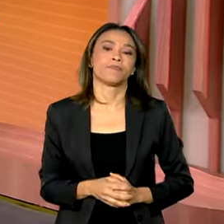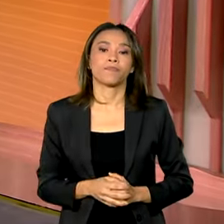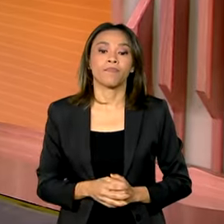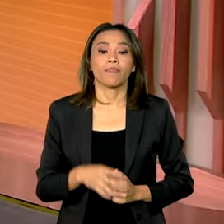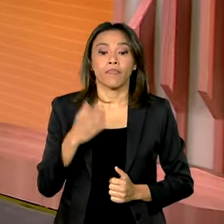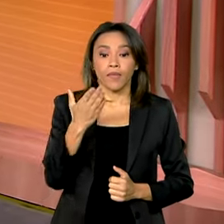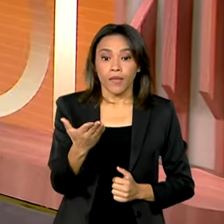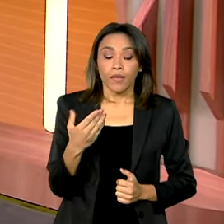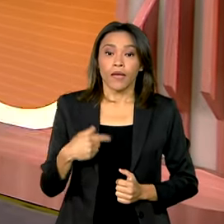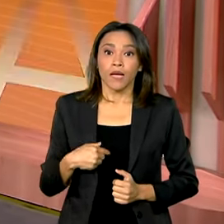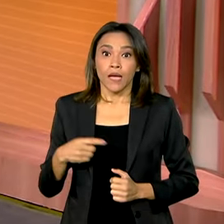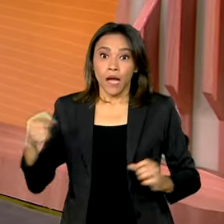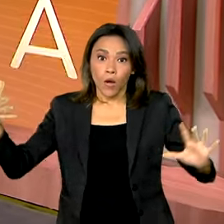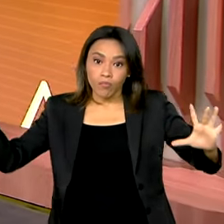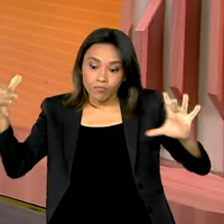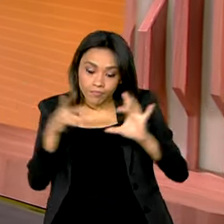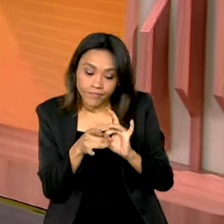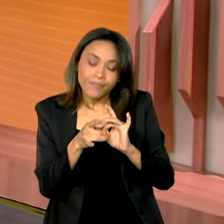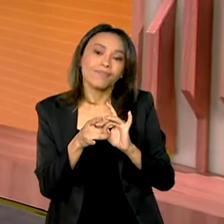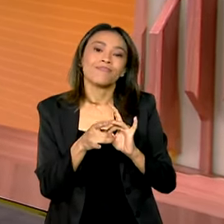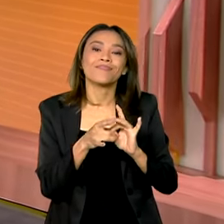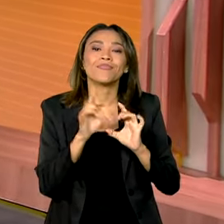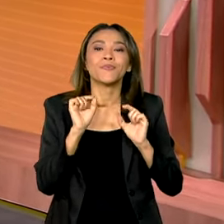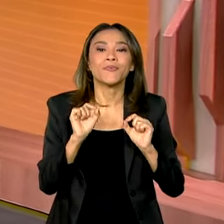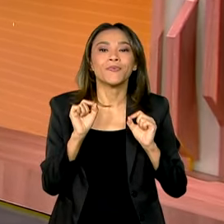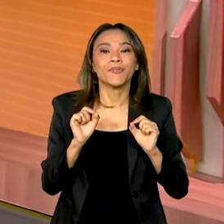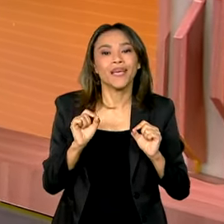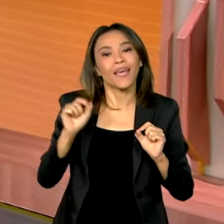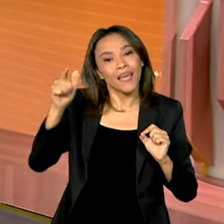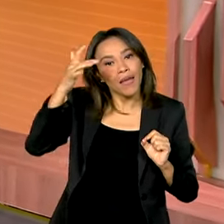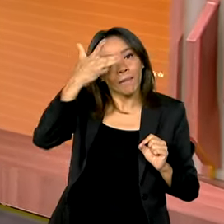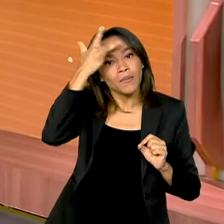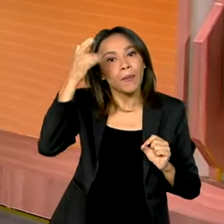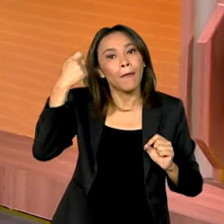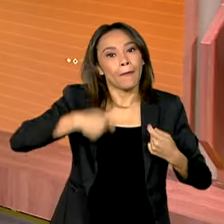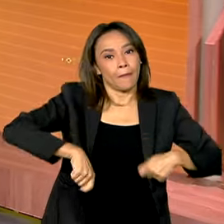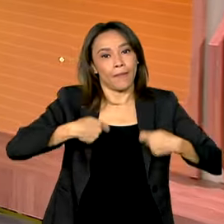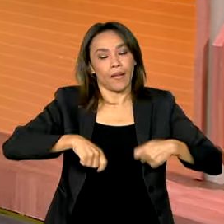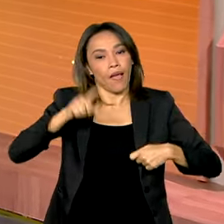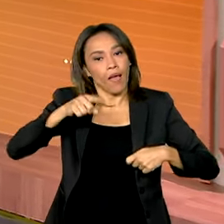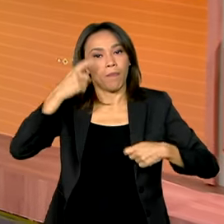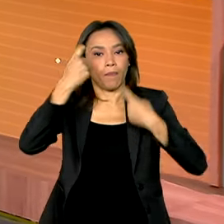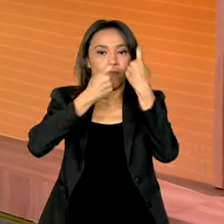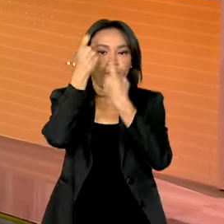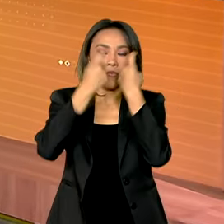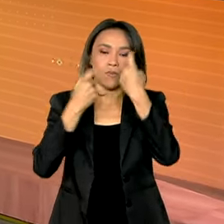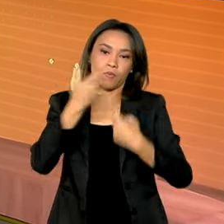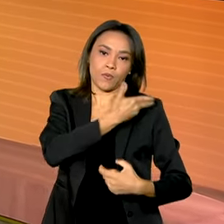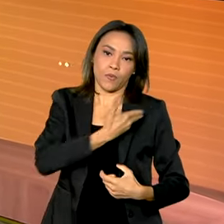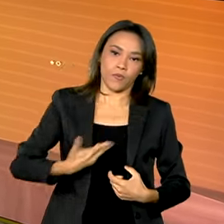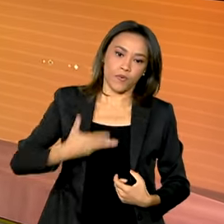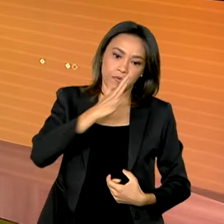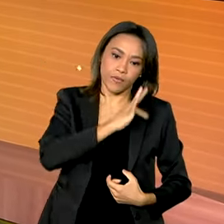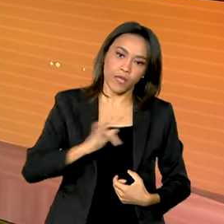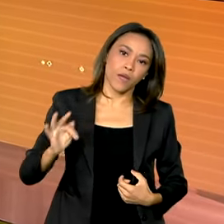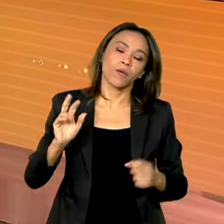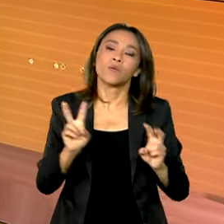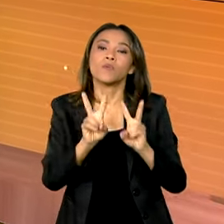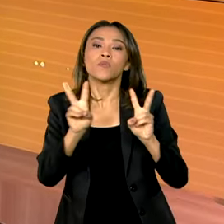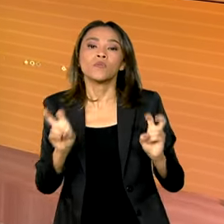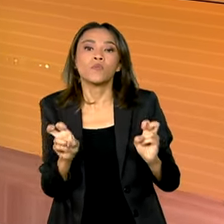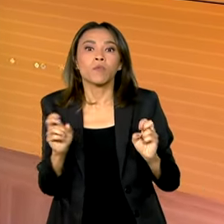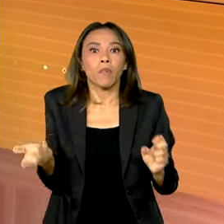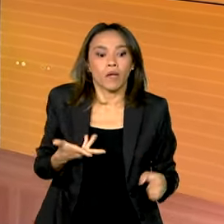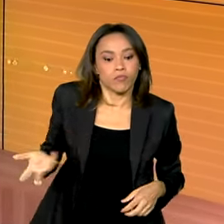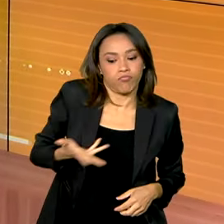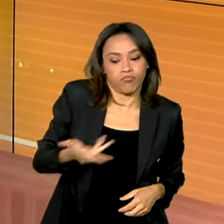Conectar o paciente diretamente à área que ele precisa, essa é uma das preocupações do governo federal e uma ação necessária para agilizar